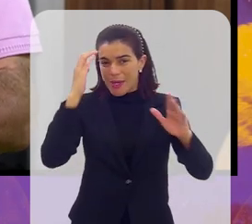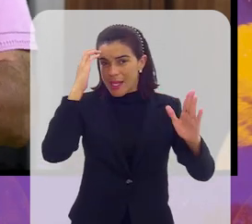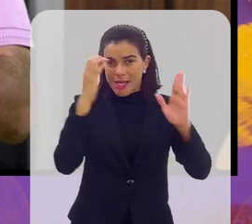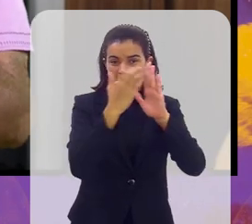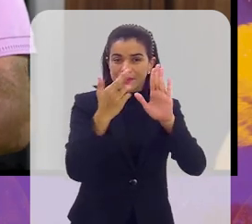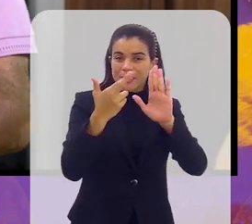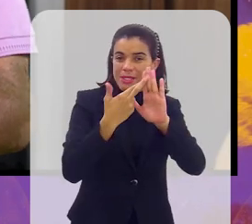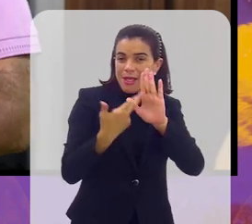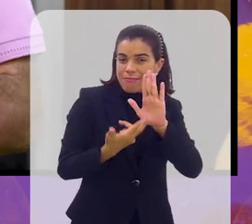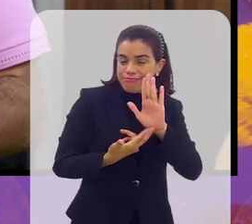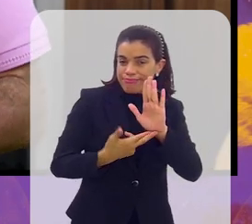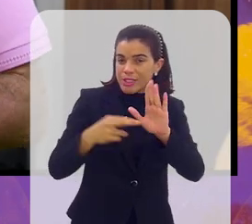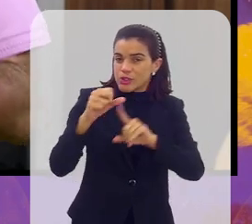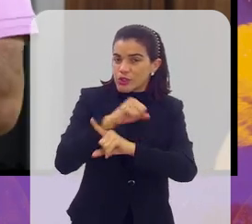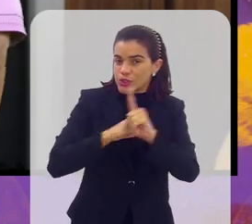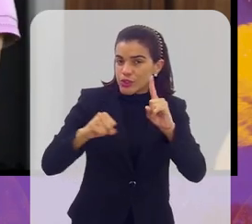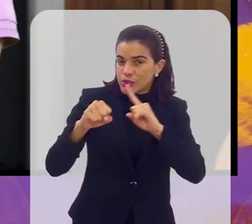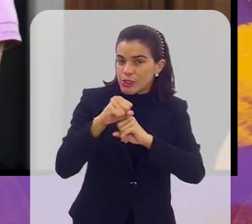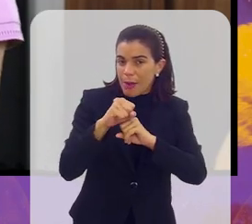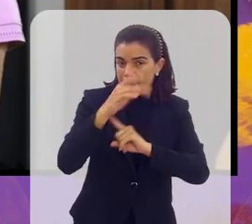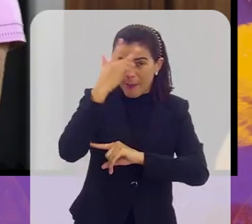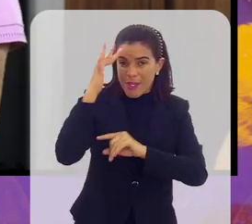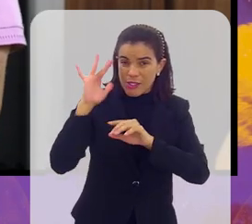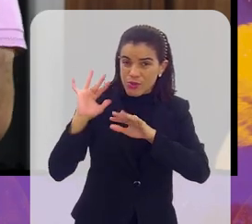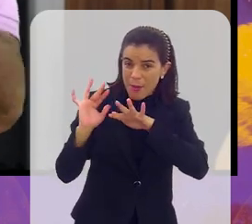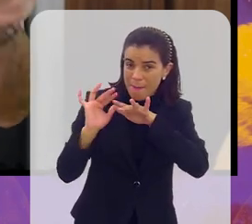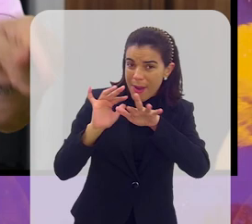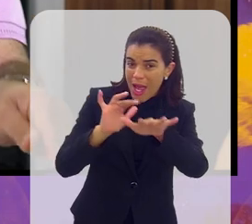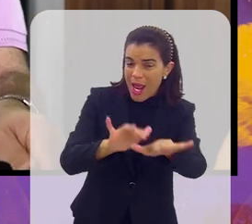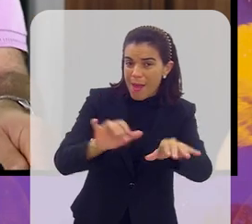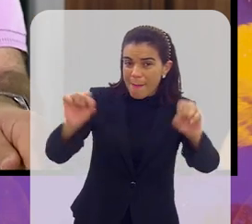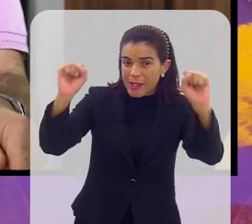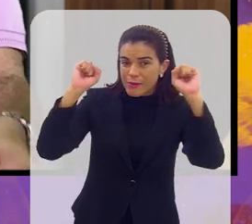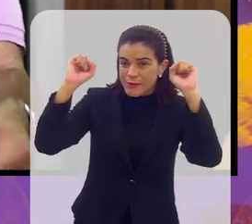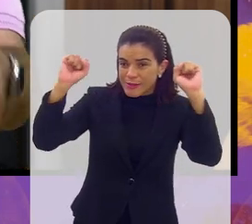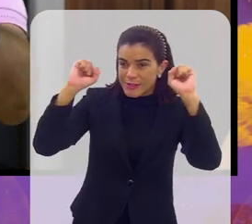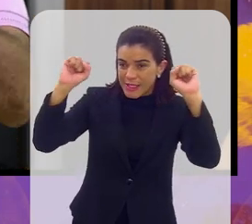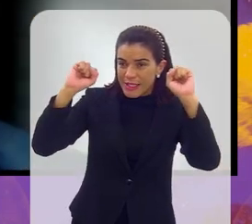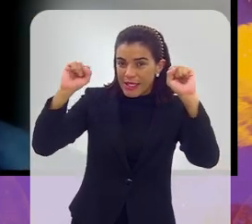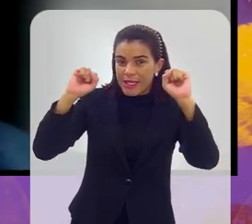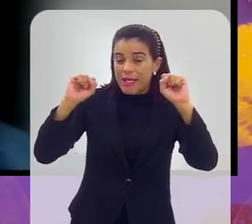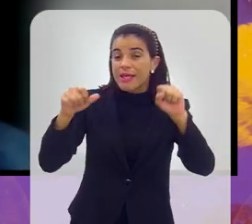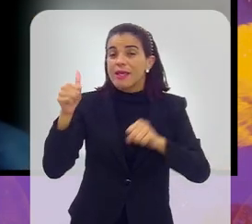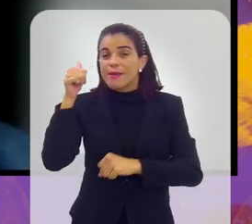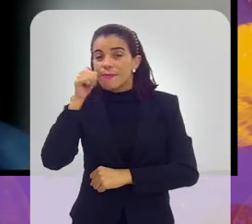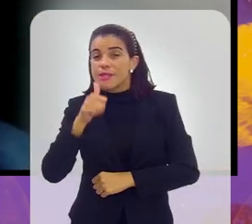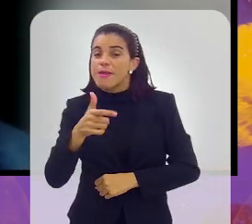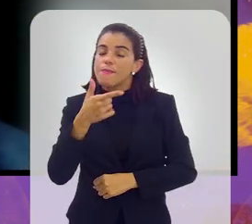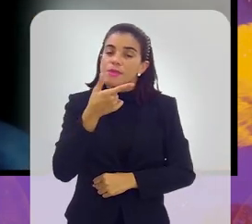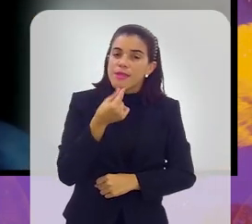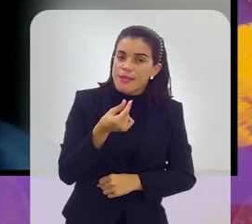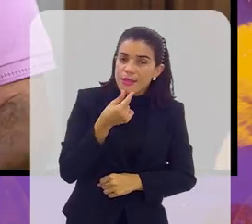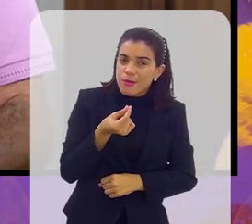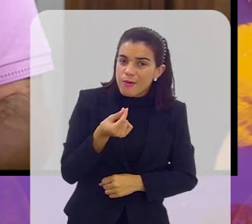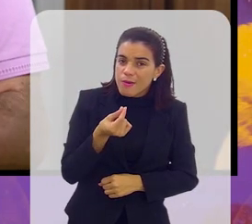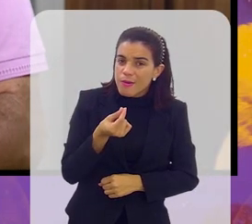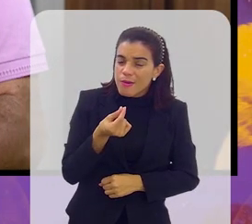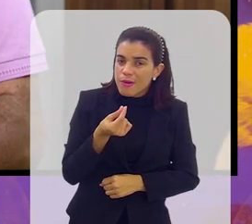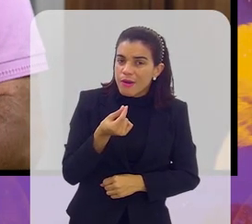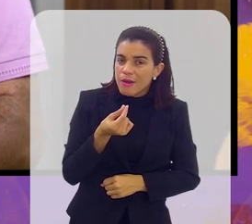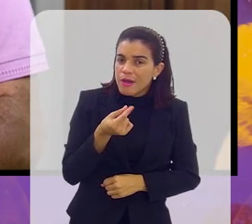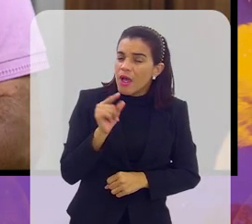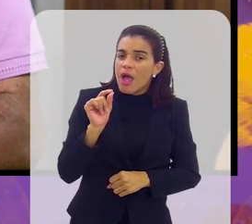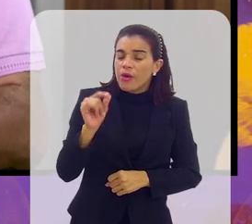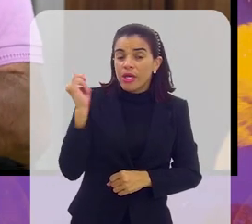trata, do respeito ao regulamento, do respeito social de quem vai lá torcer, dos próprios jogadores e jogadoras no